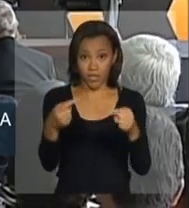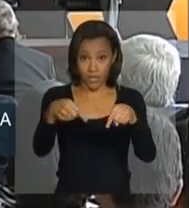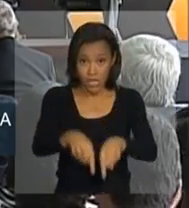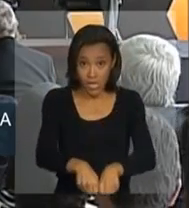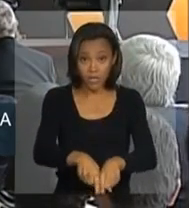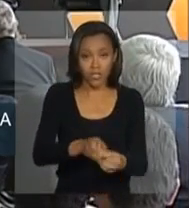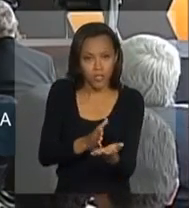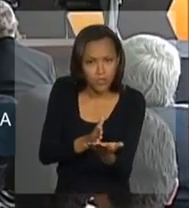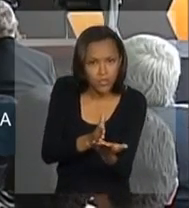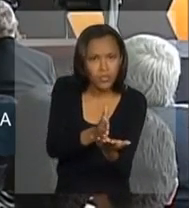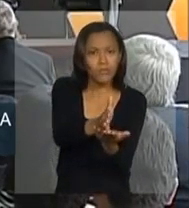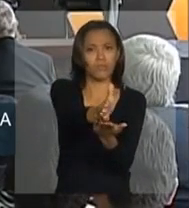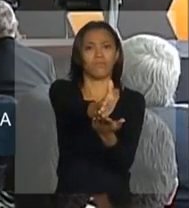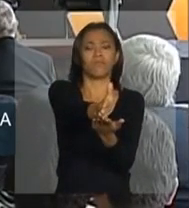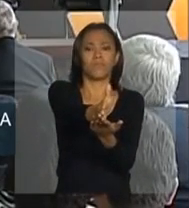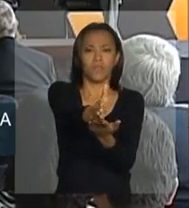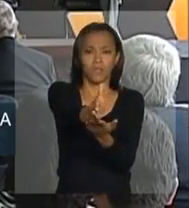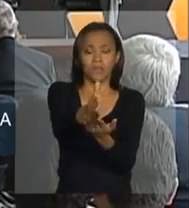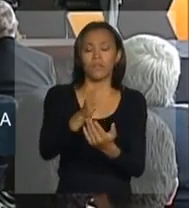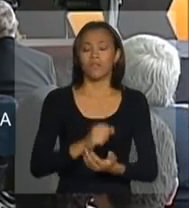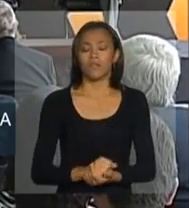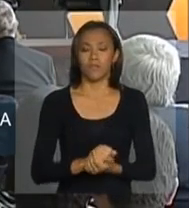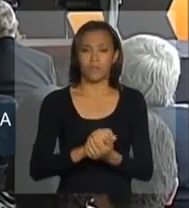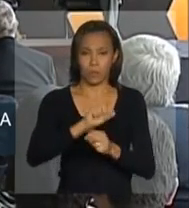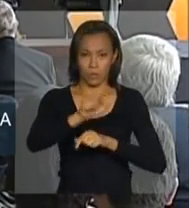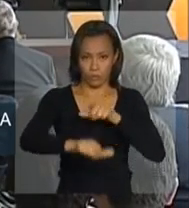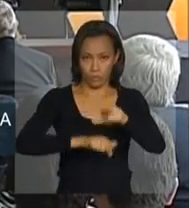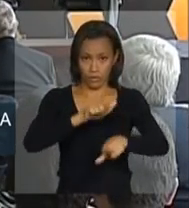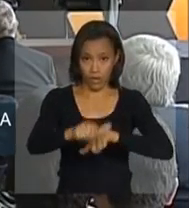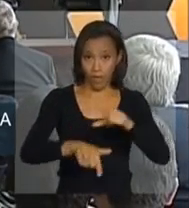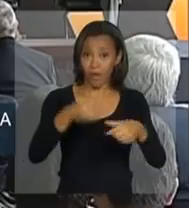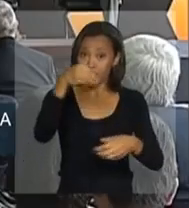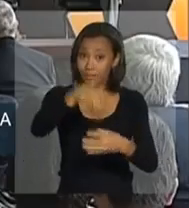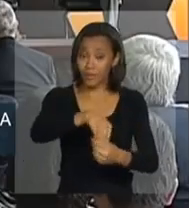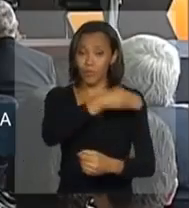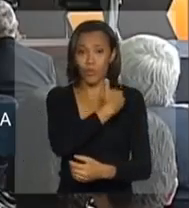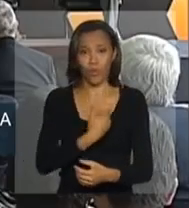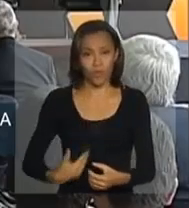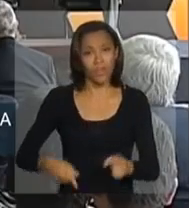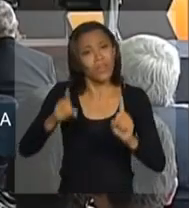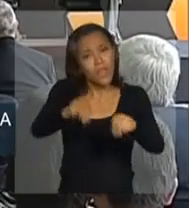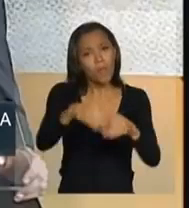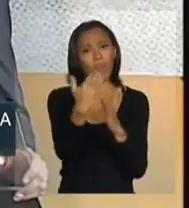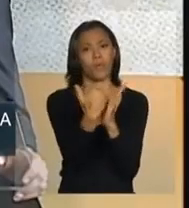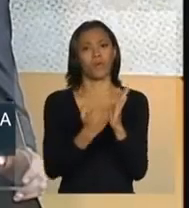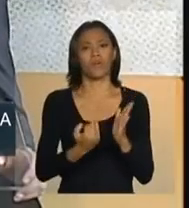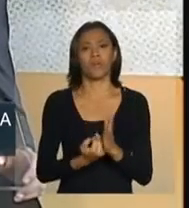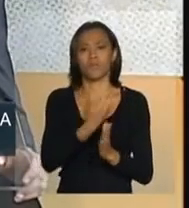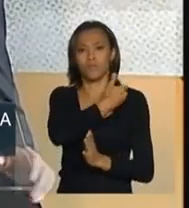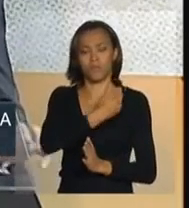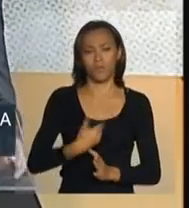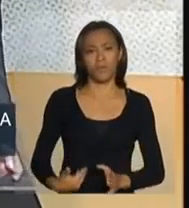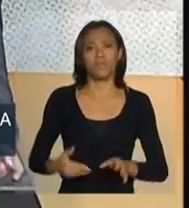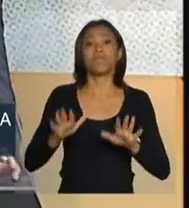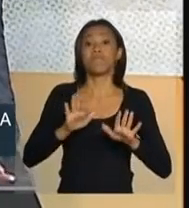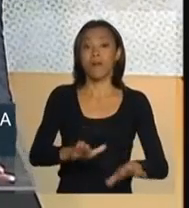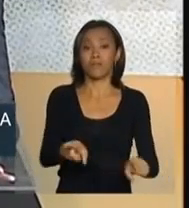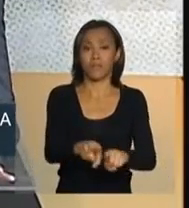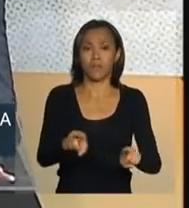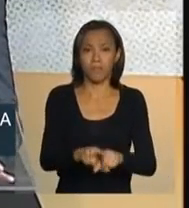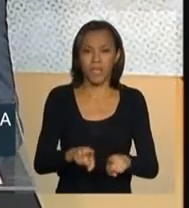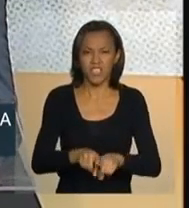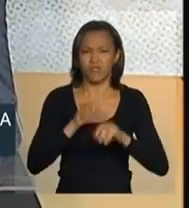de ir além, inclusive, de uma ação de governo, de um programa de governo, mas de sensibilizar